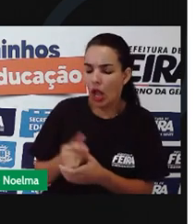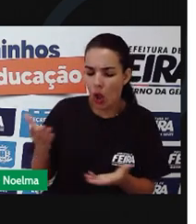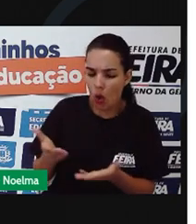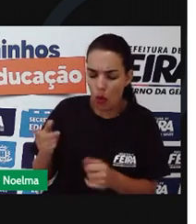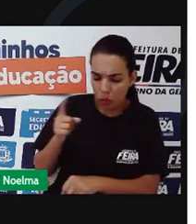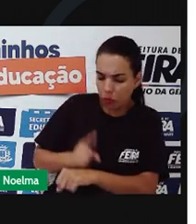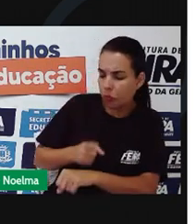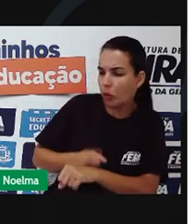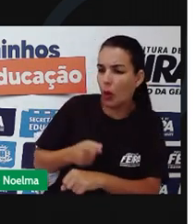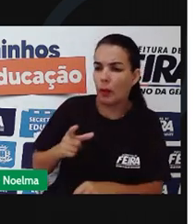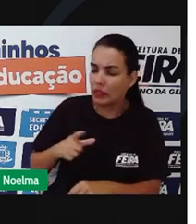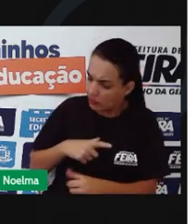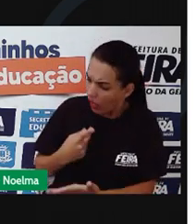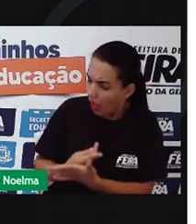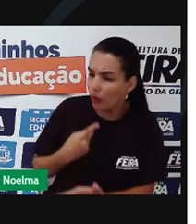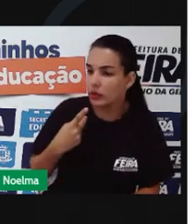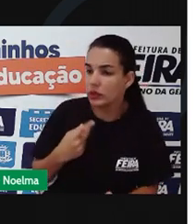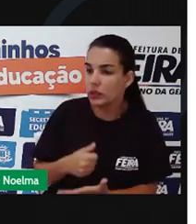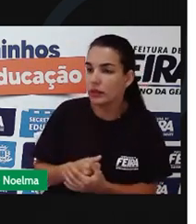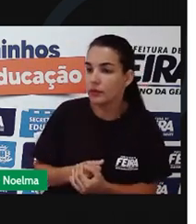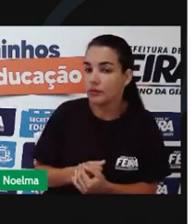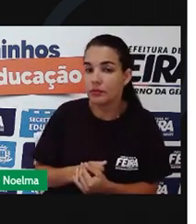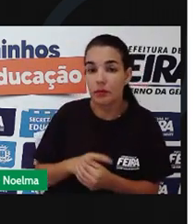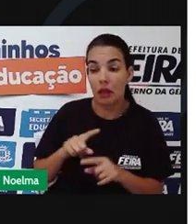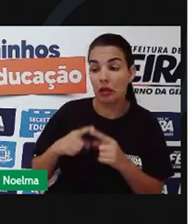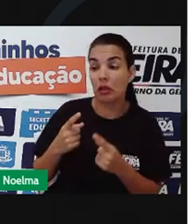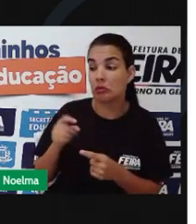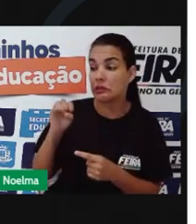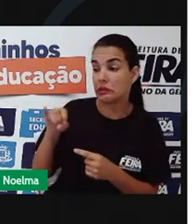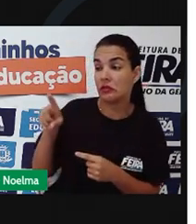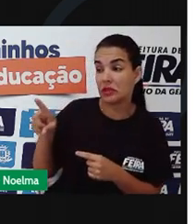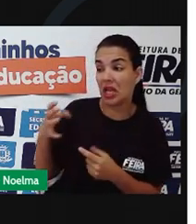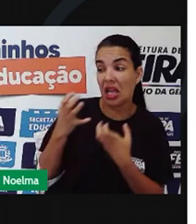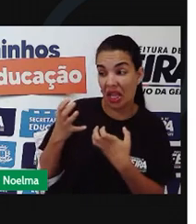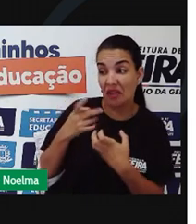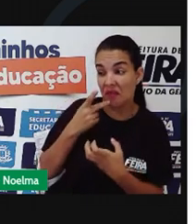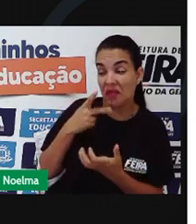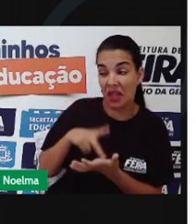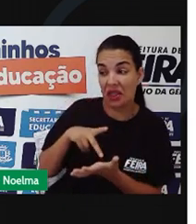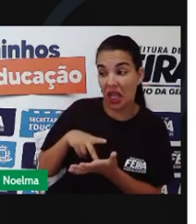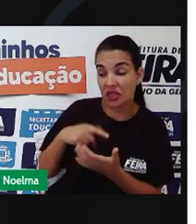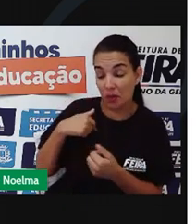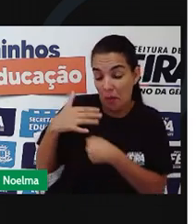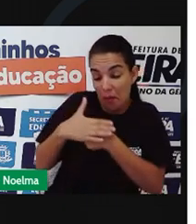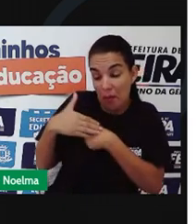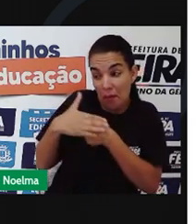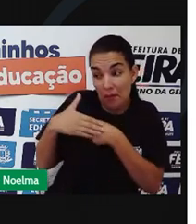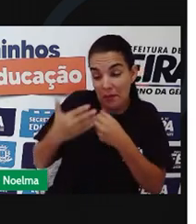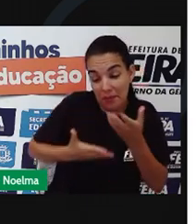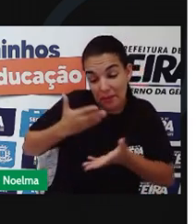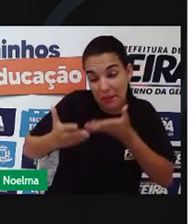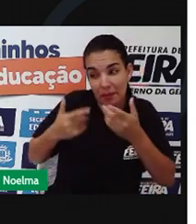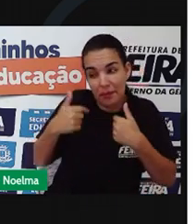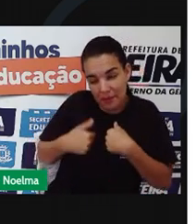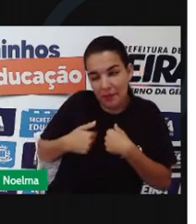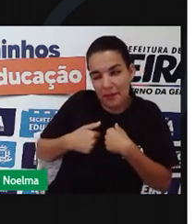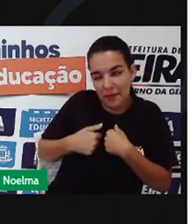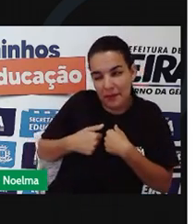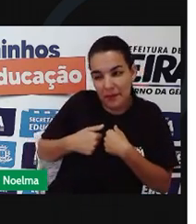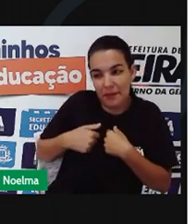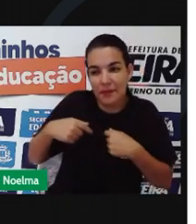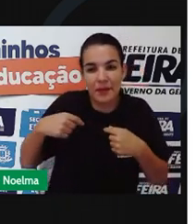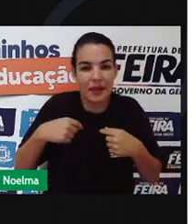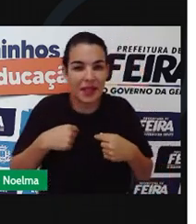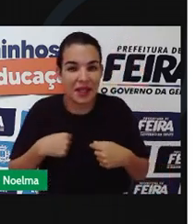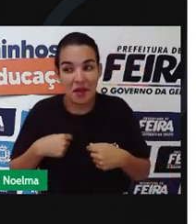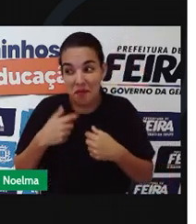realmente aconteça. Então, se você tá realmente disposto a me cativar, hum... que eu